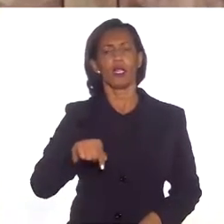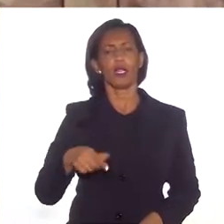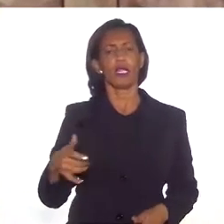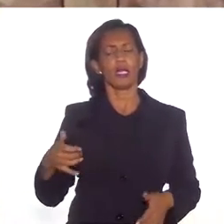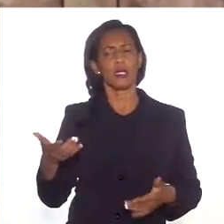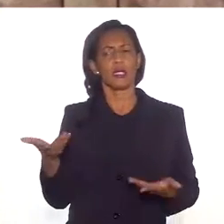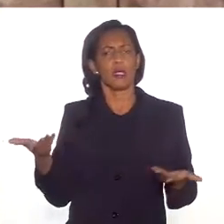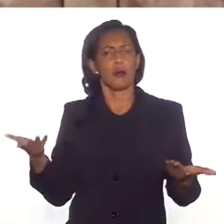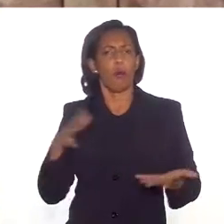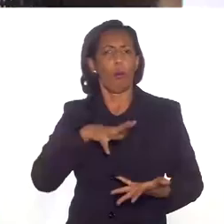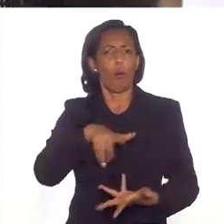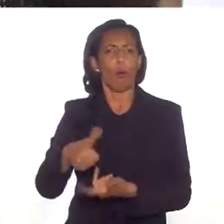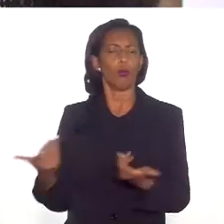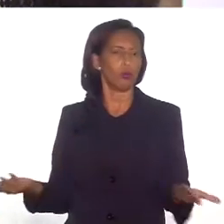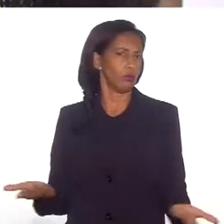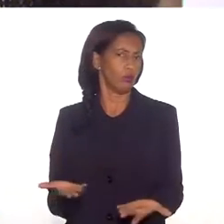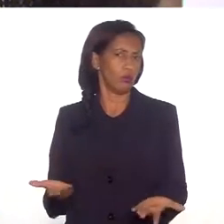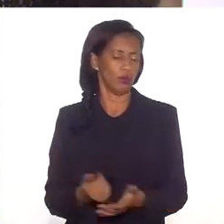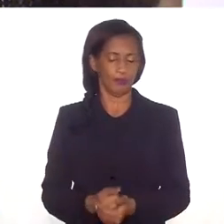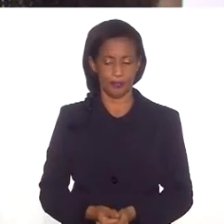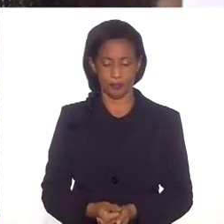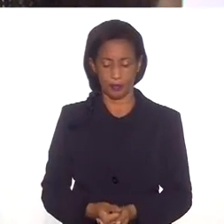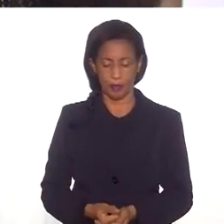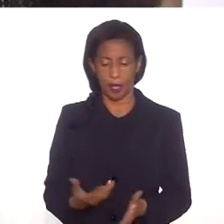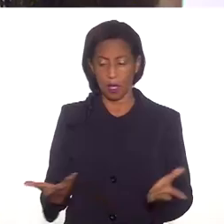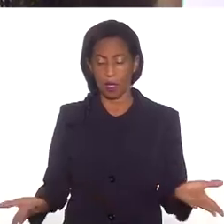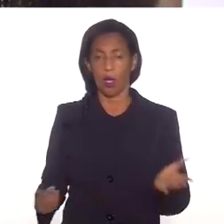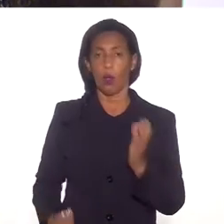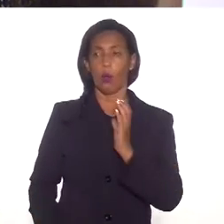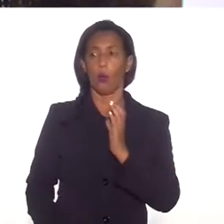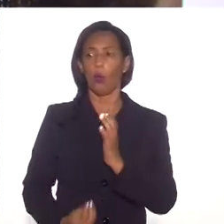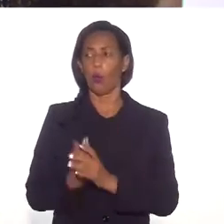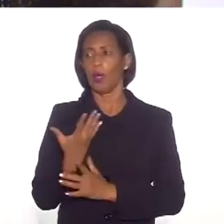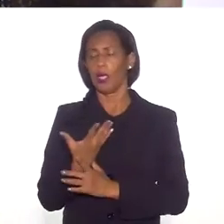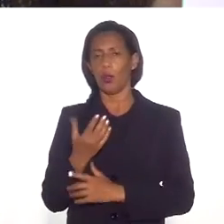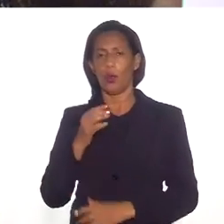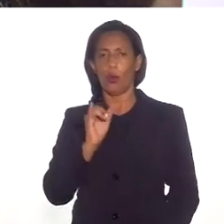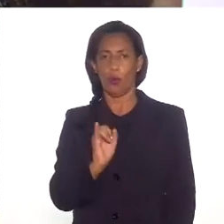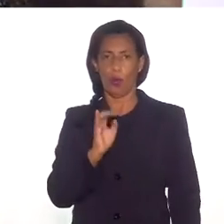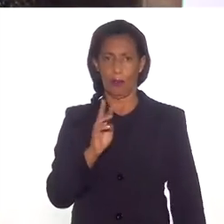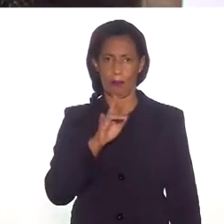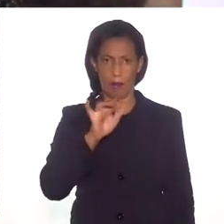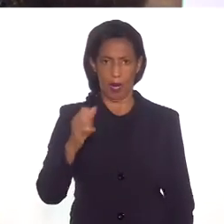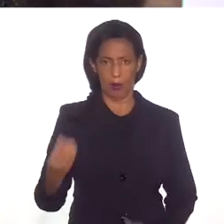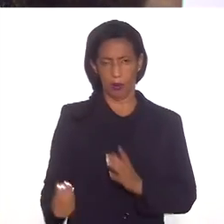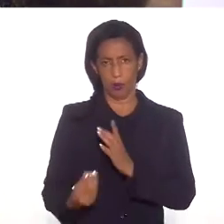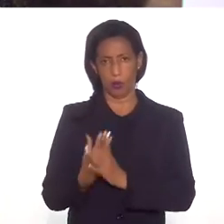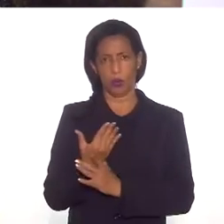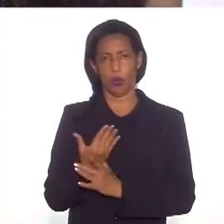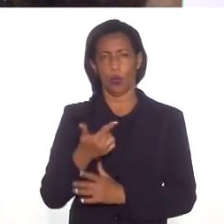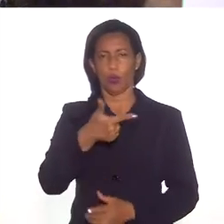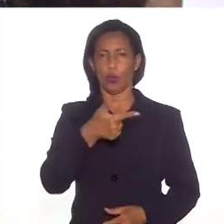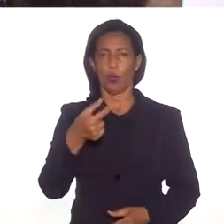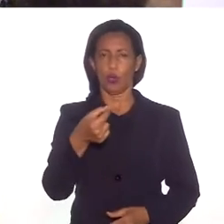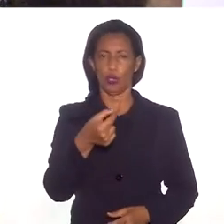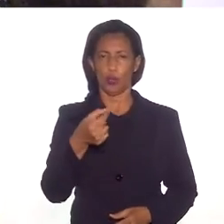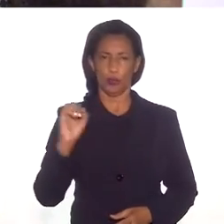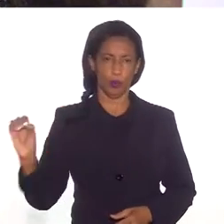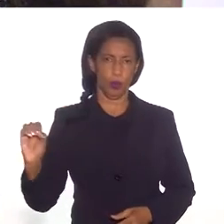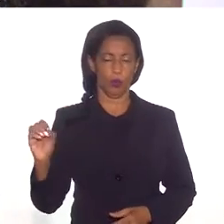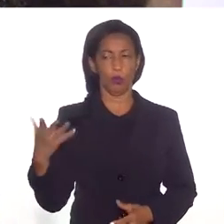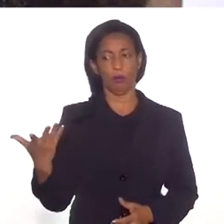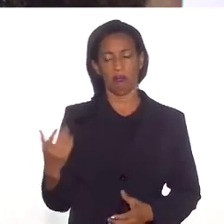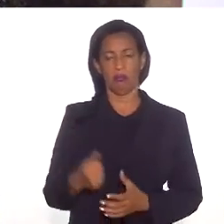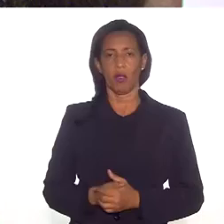globalizado de hoje? Então, quando a gente criou o Embrap, a gente criou no começo dos anos 2000. Quando a gente criou, a criou